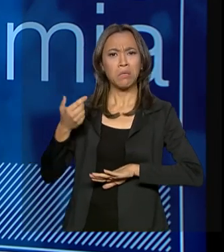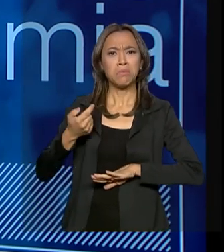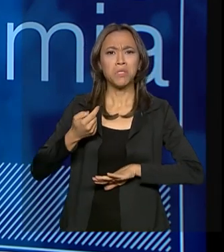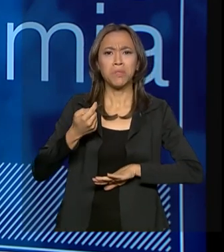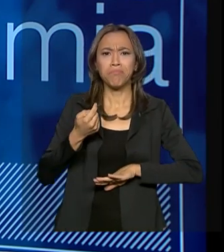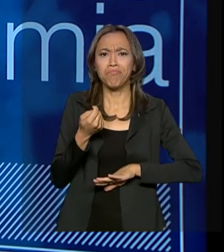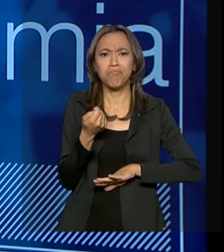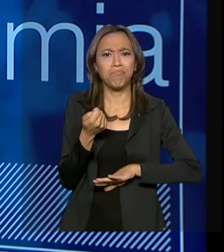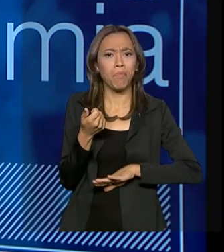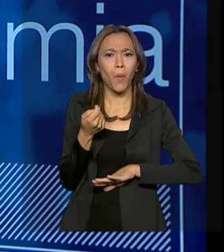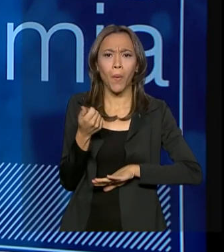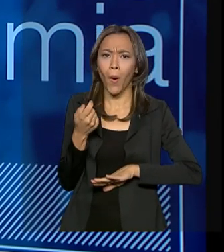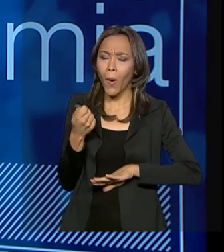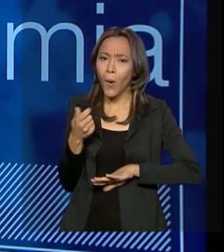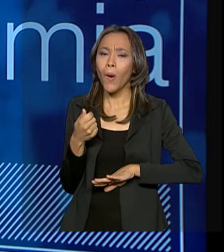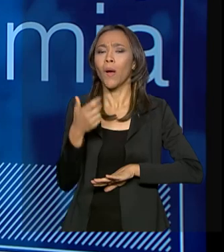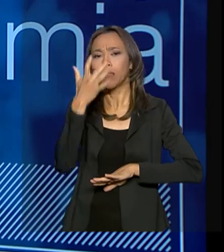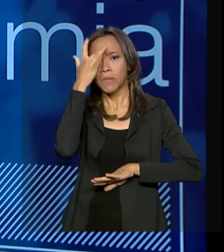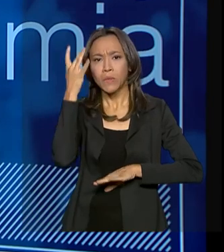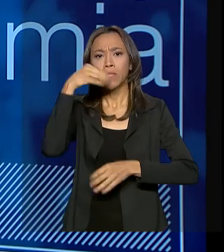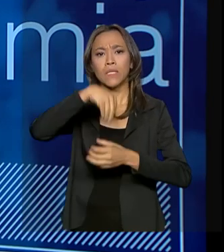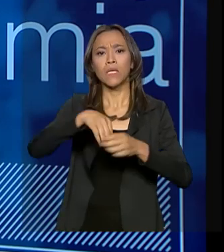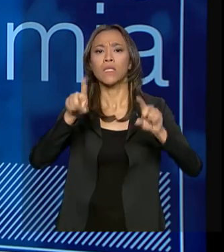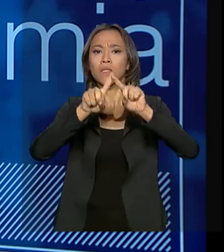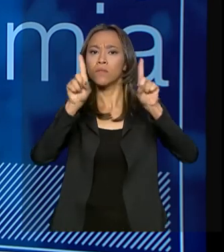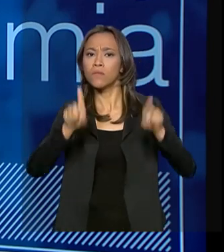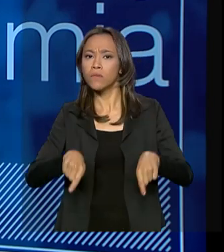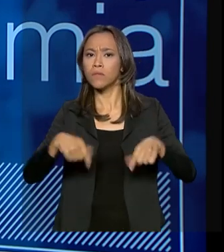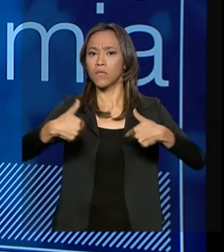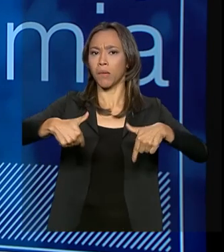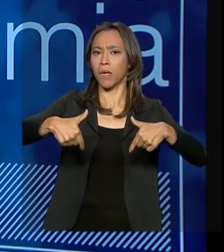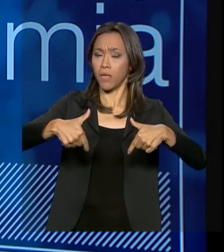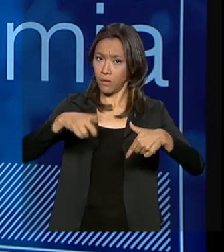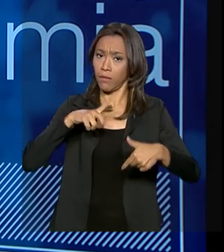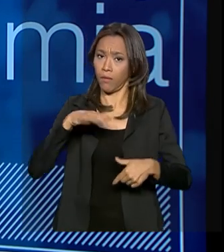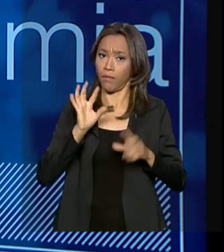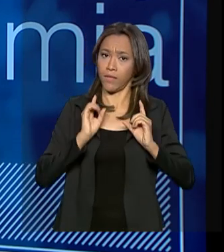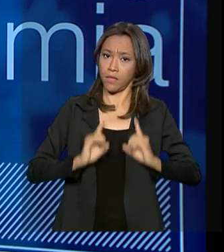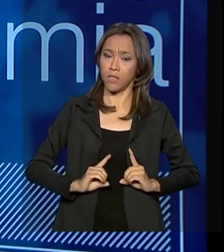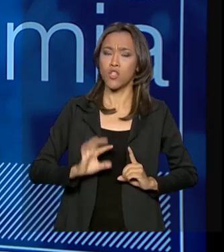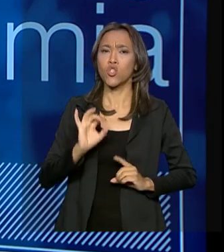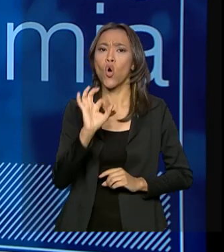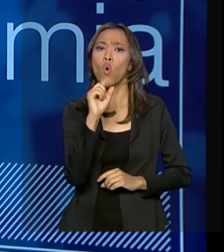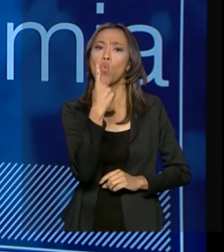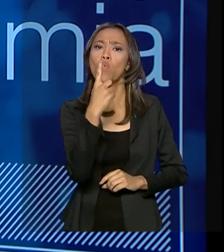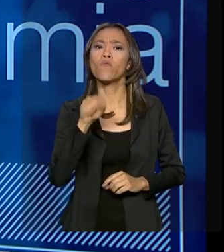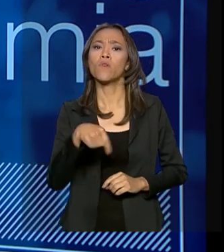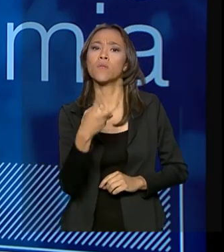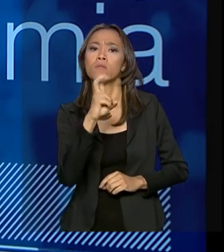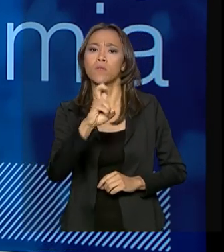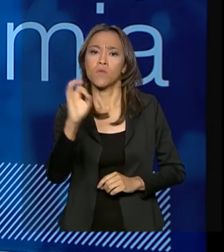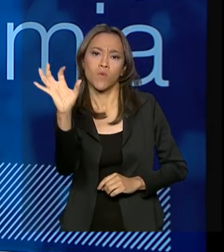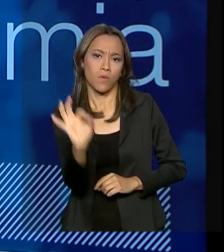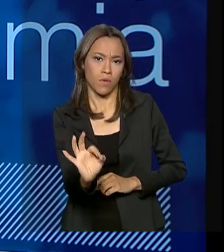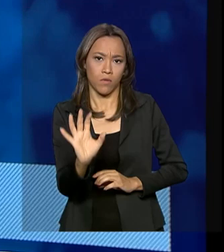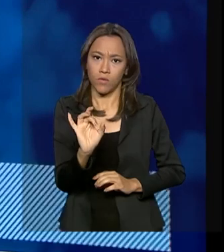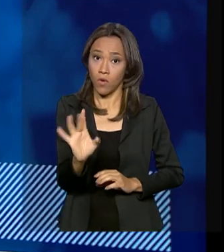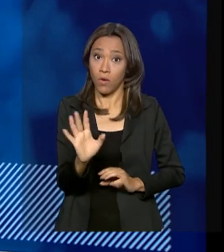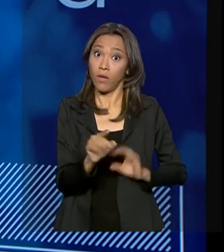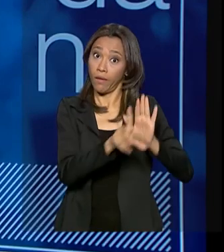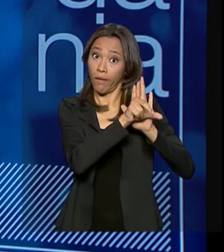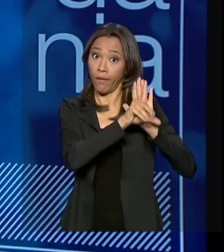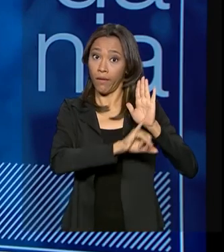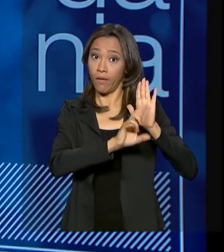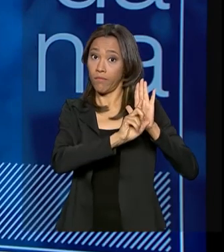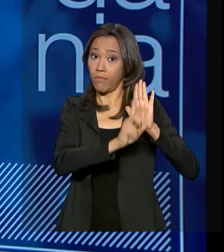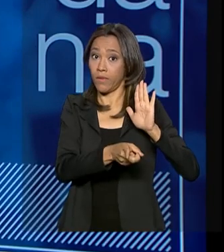pessoas dentro do seu corpo técnico com algum tipo de deficiência. Só 1,5% quando a legislação